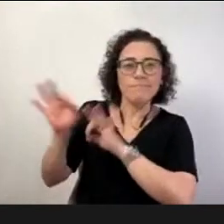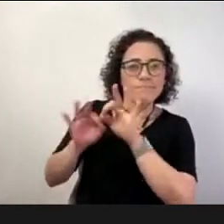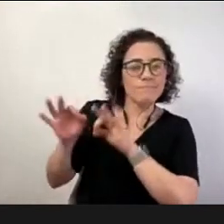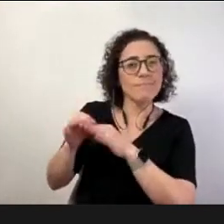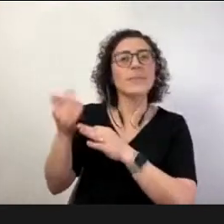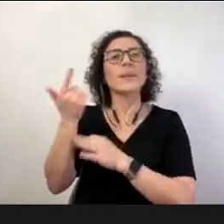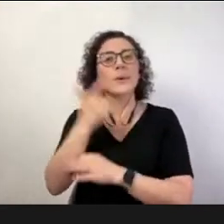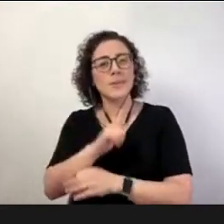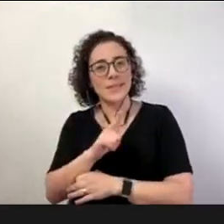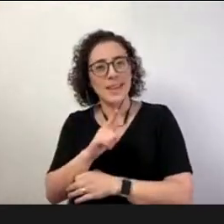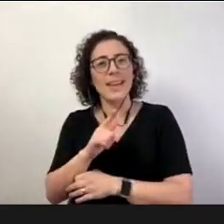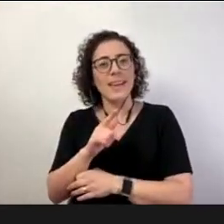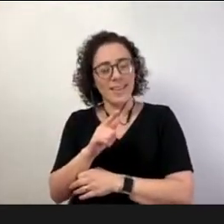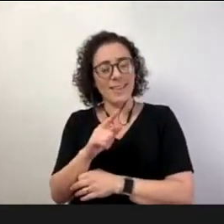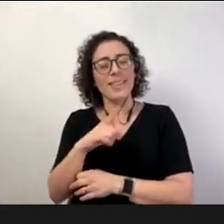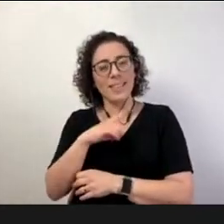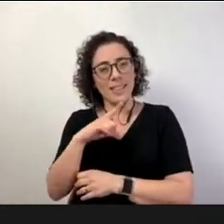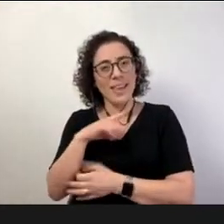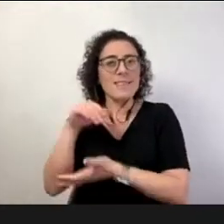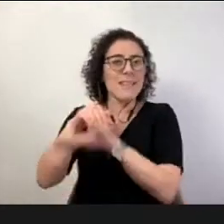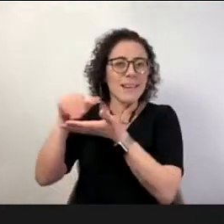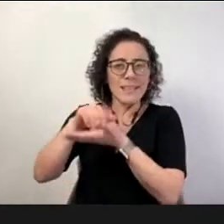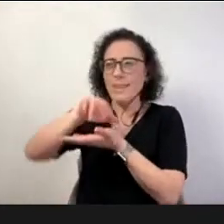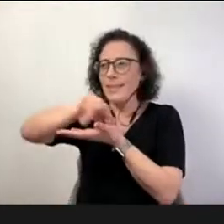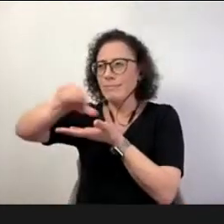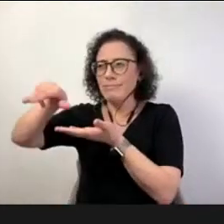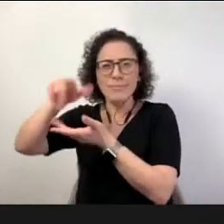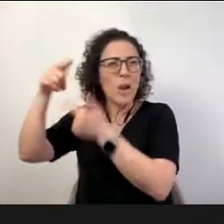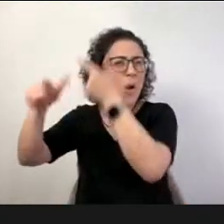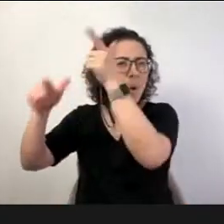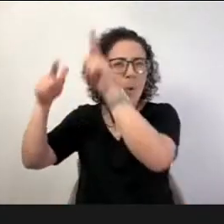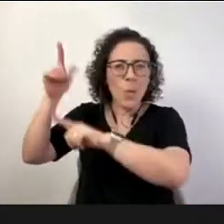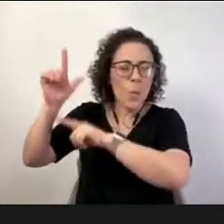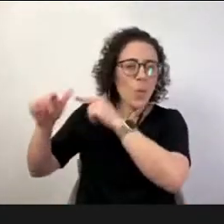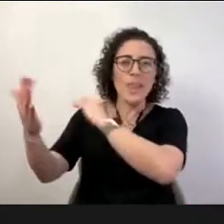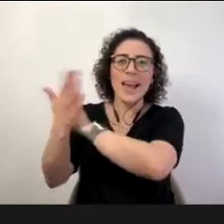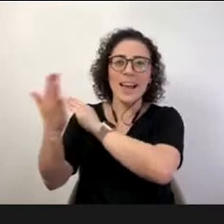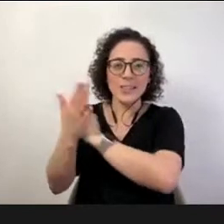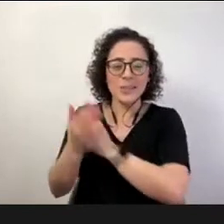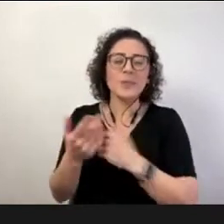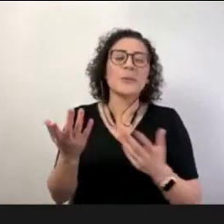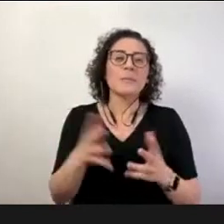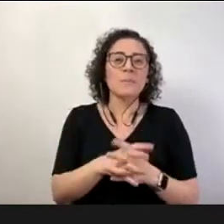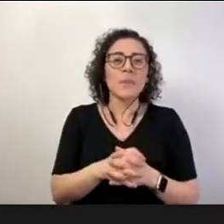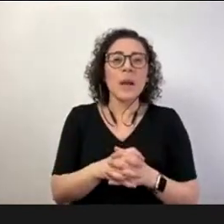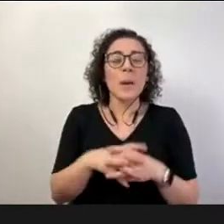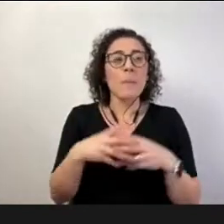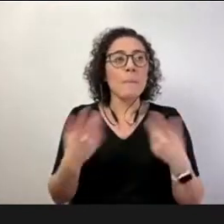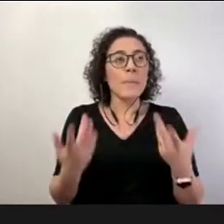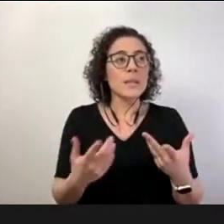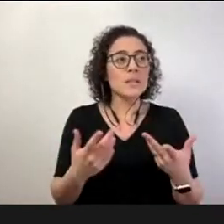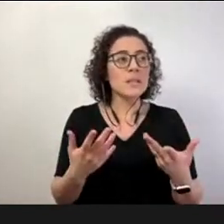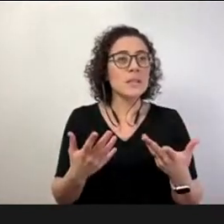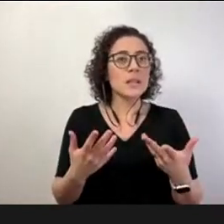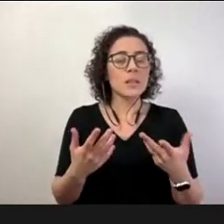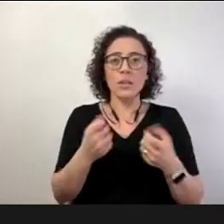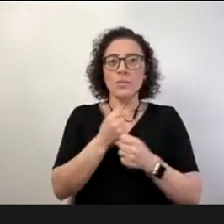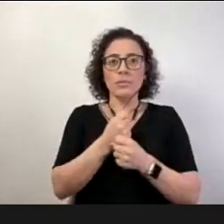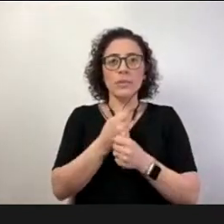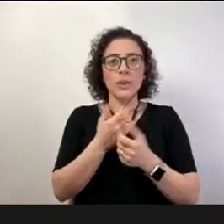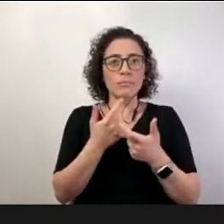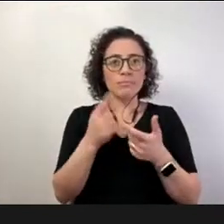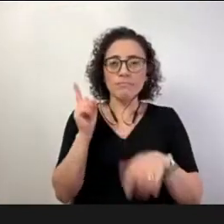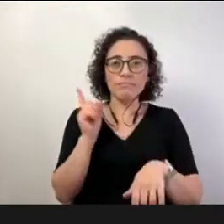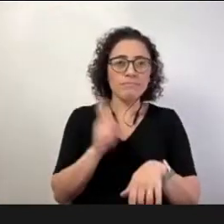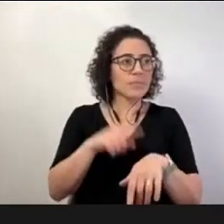e como que a gente faz isso no ambiente remoto né nós trabalhando no remoto por meio de uma ruptura que foi drástica né não foi um